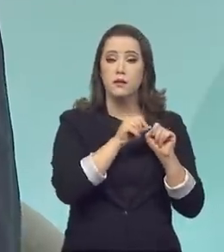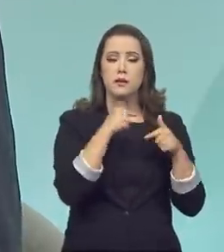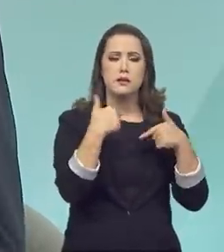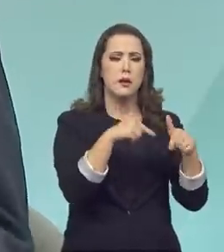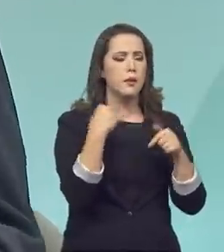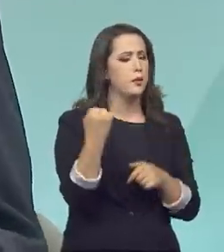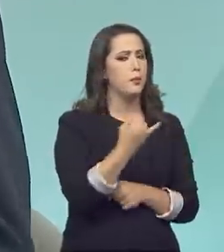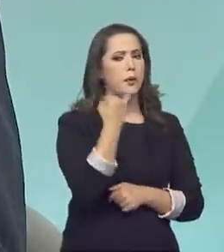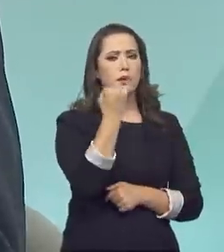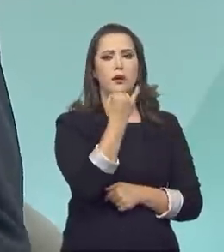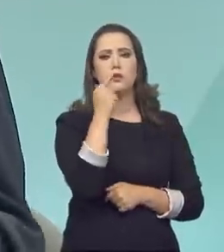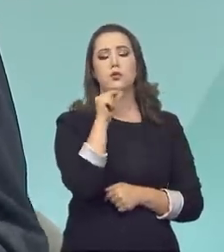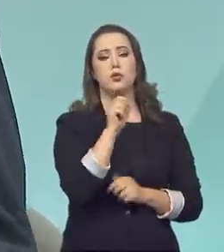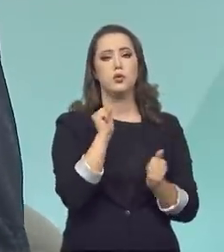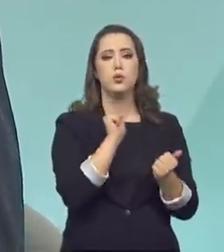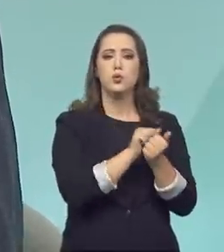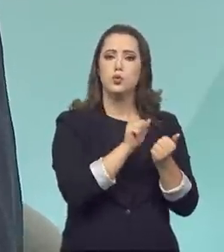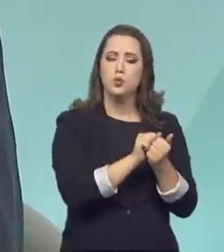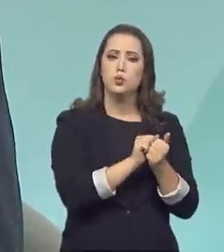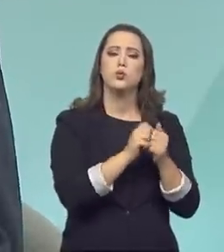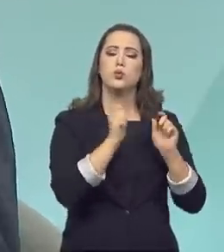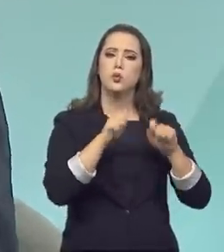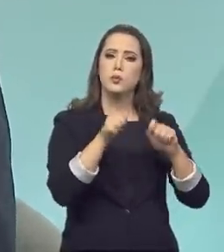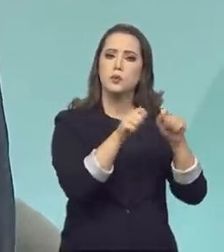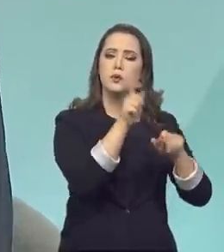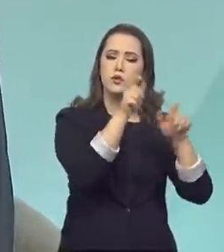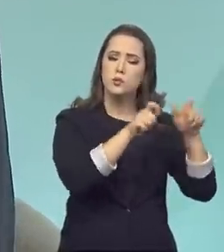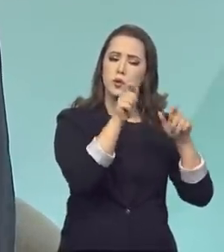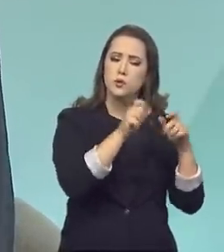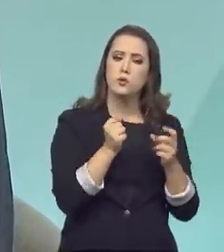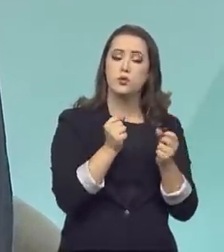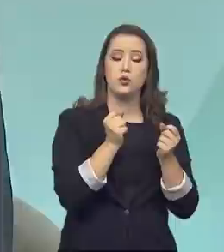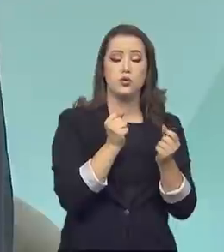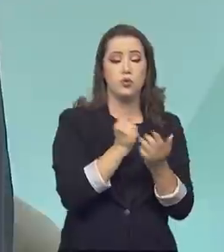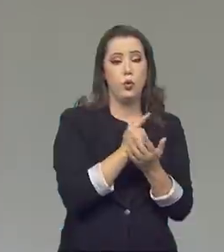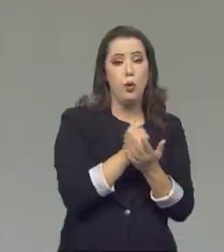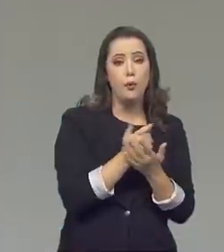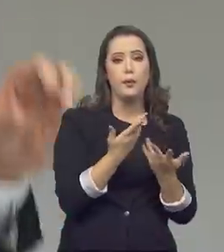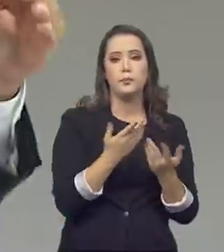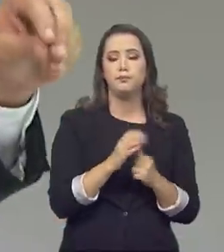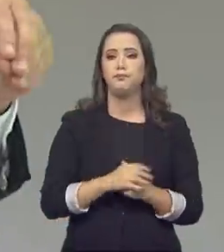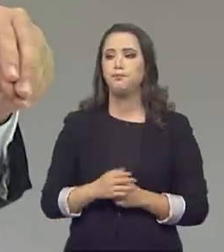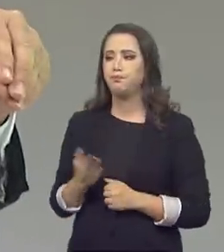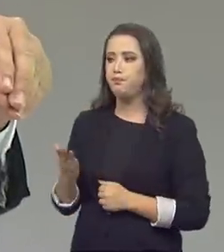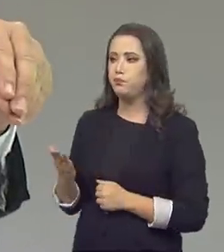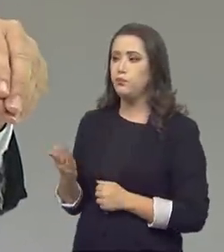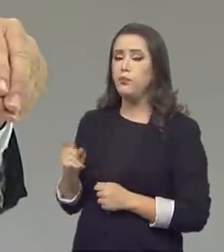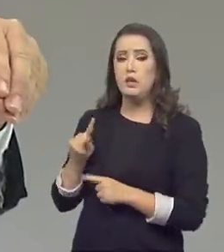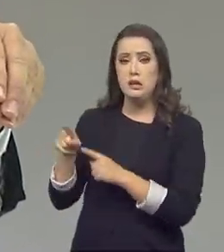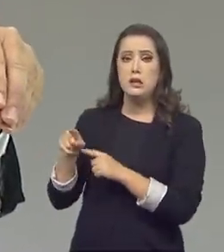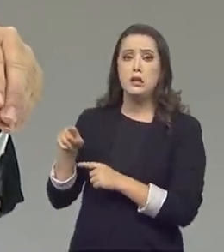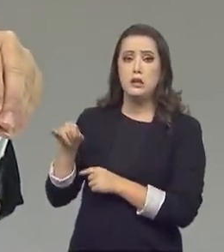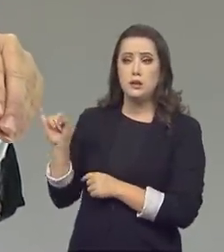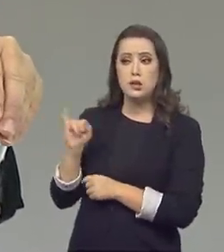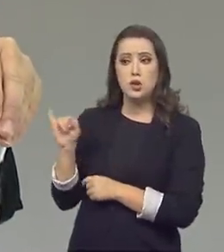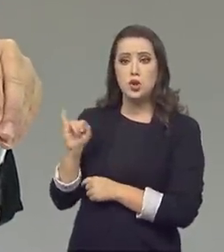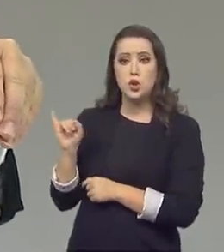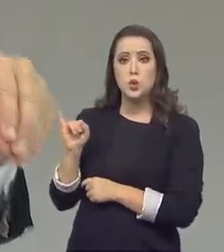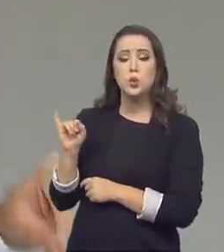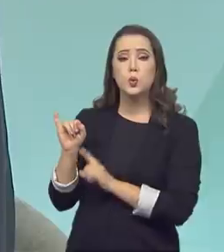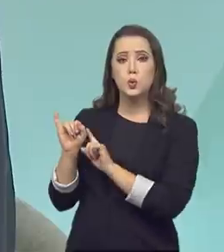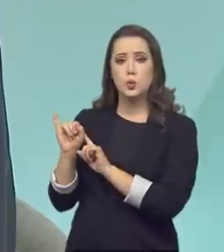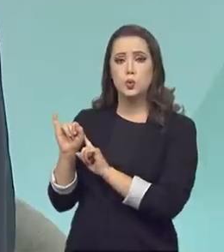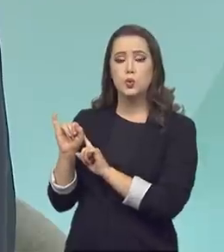trabalho junto ao mercado consumidor, junto ao funcionamento da economia. E são estaduais esses centros?